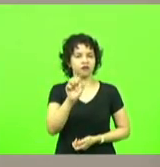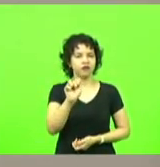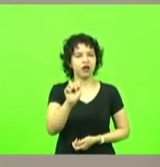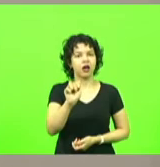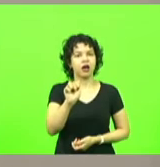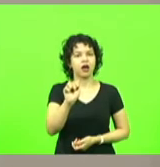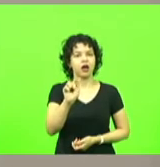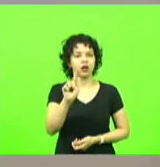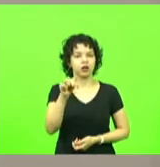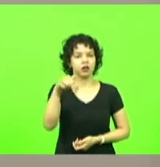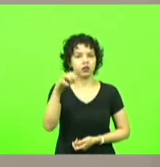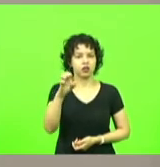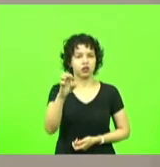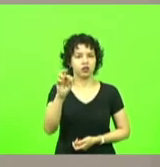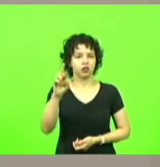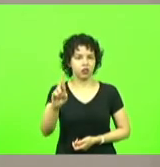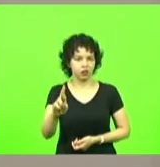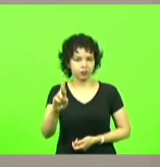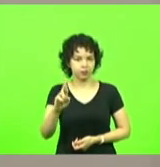Wagner da Costa